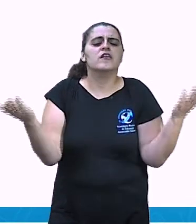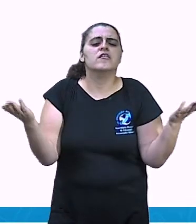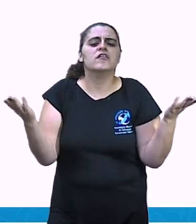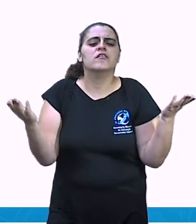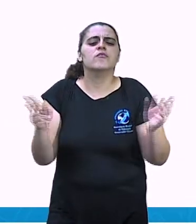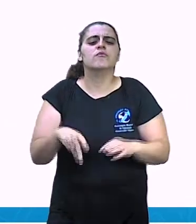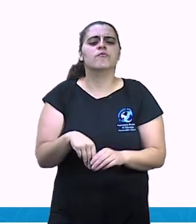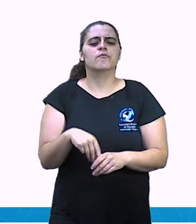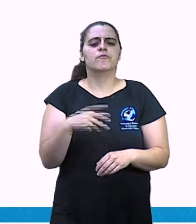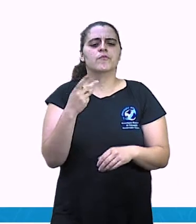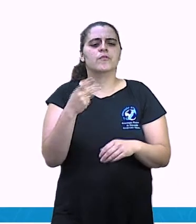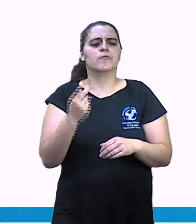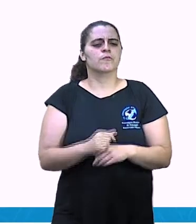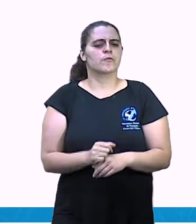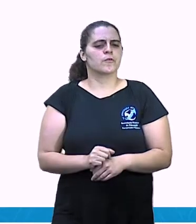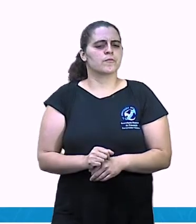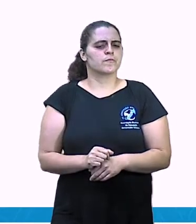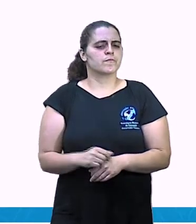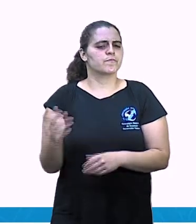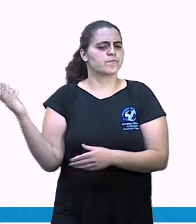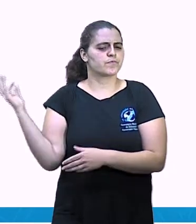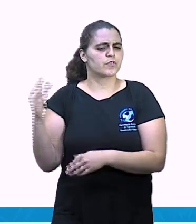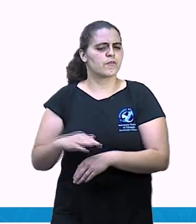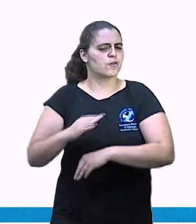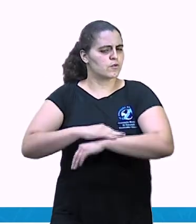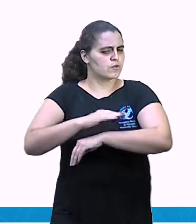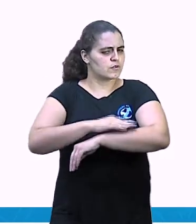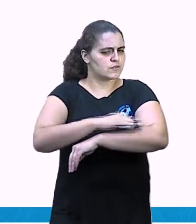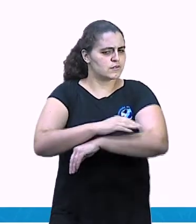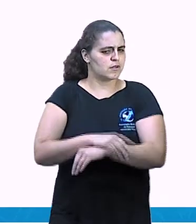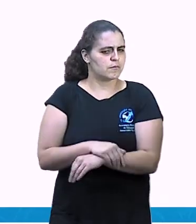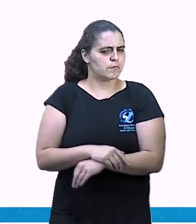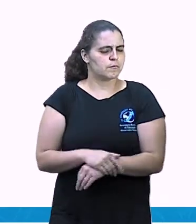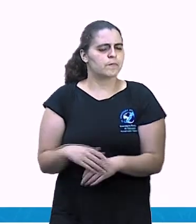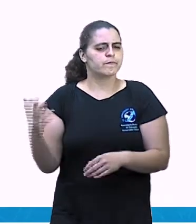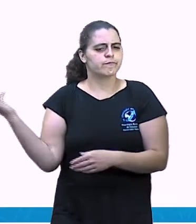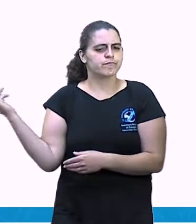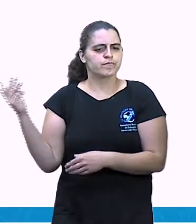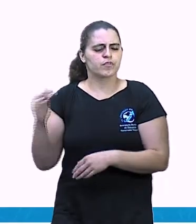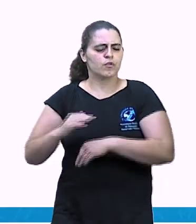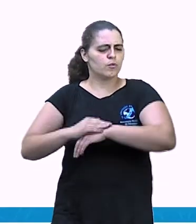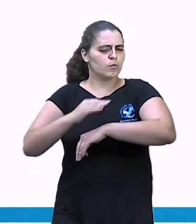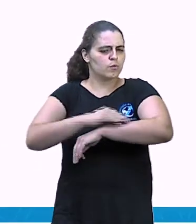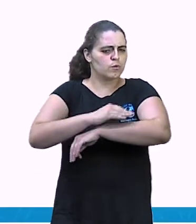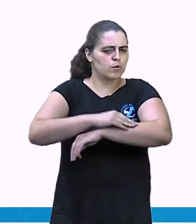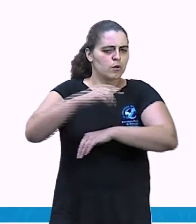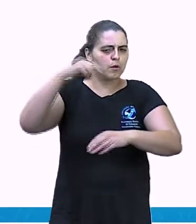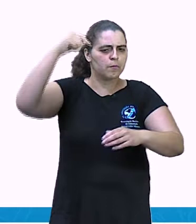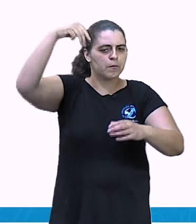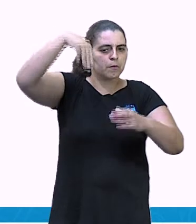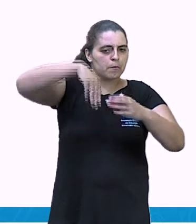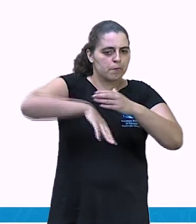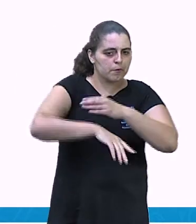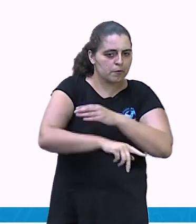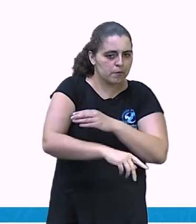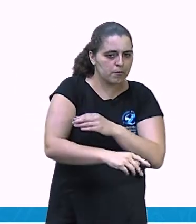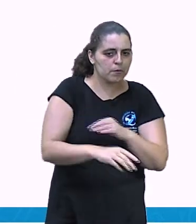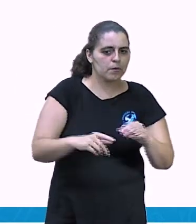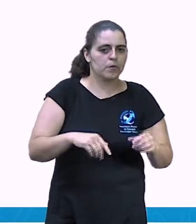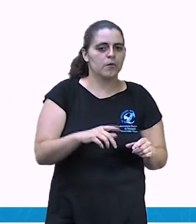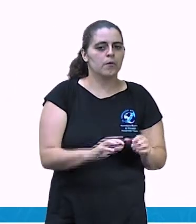Não. Foi o sapo. Então, não vamos marcar. O sapo mergulhou, veio em cima d'água.